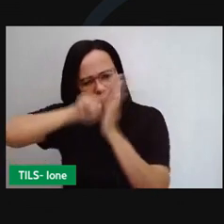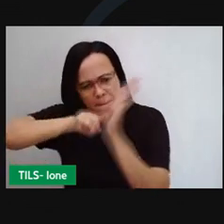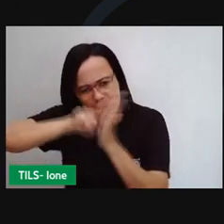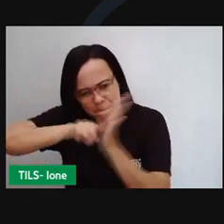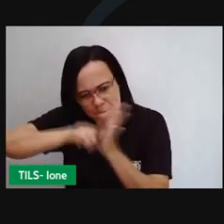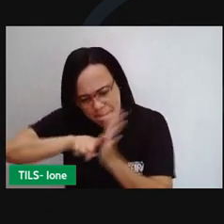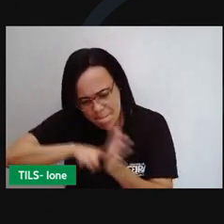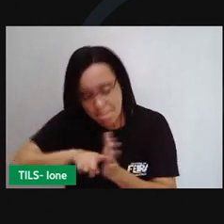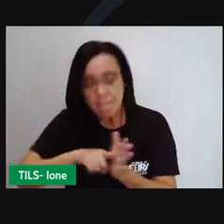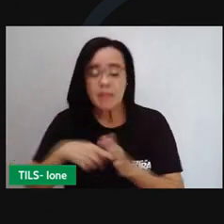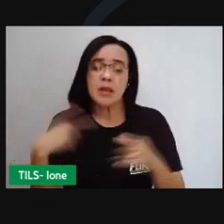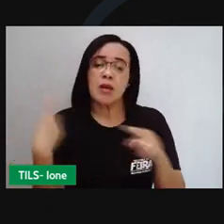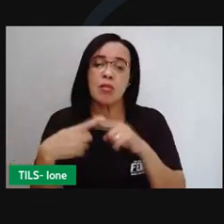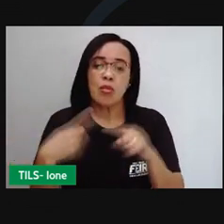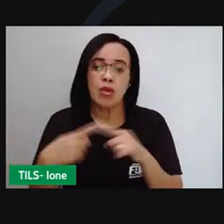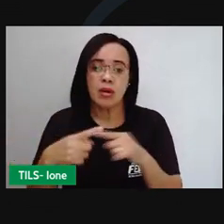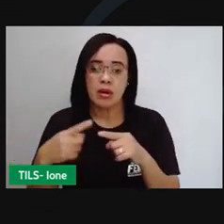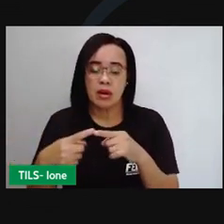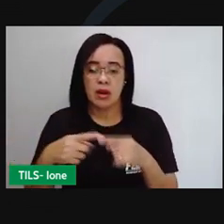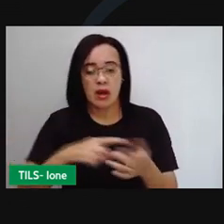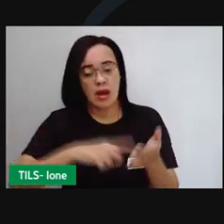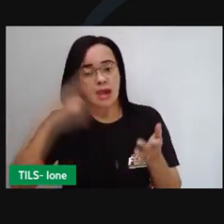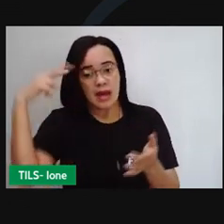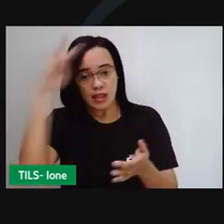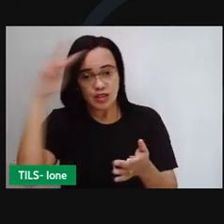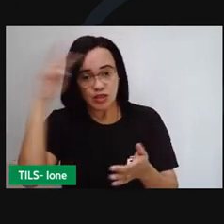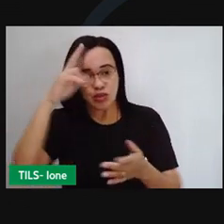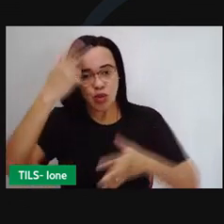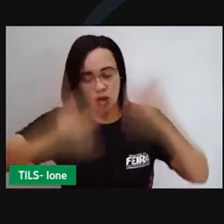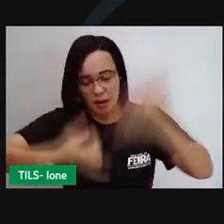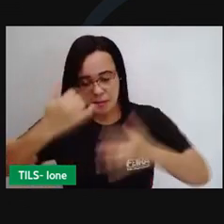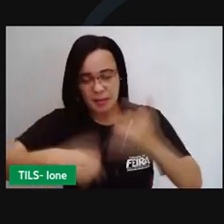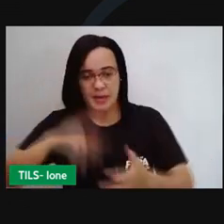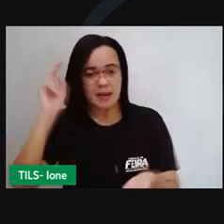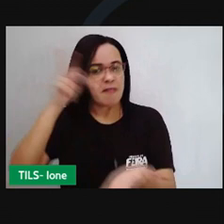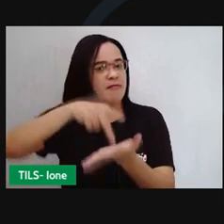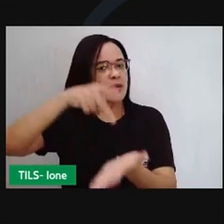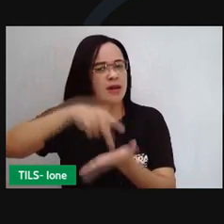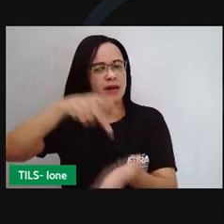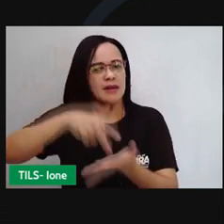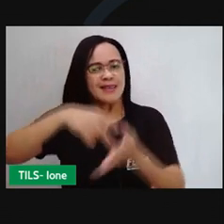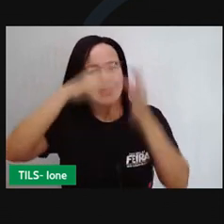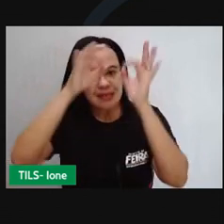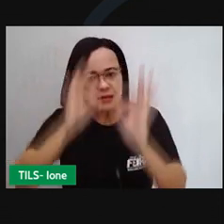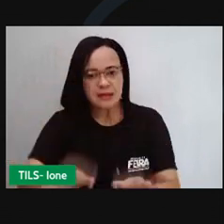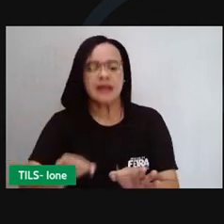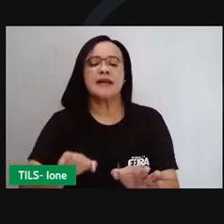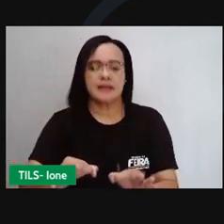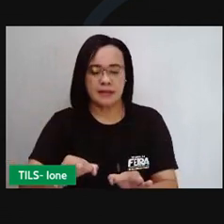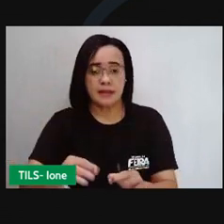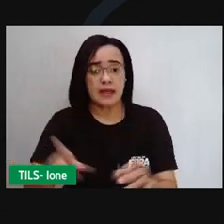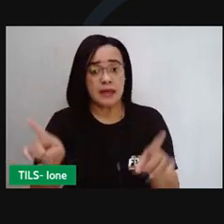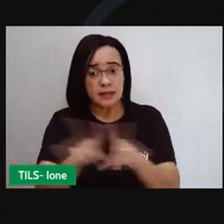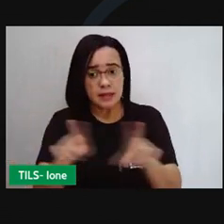ilustração da cidade de Salvador. E esta é uma obra que mostra a capital baiana por volta de